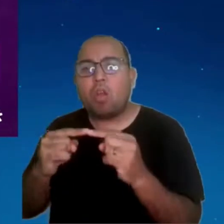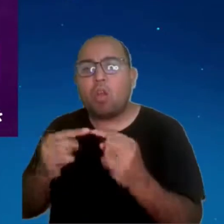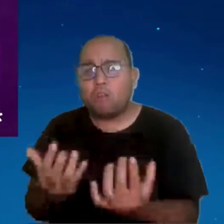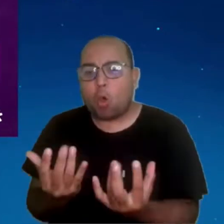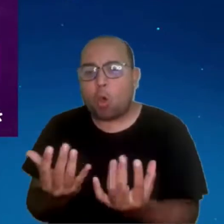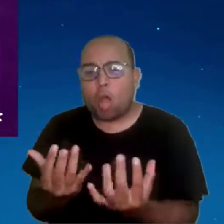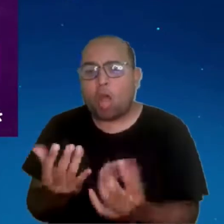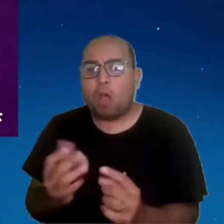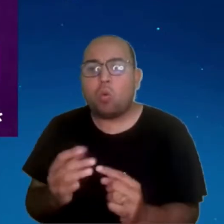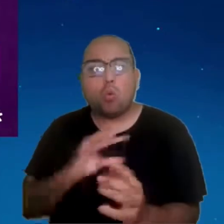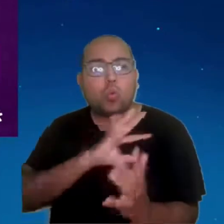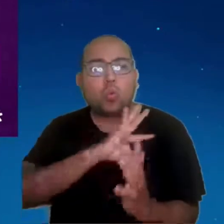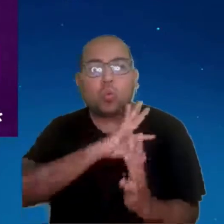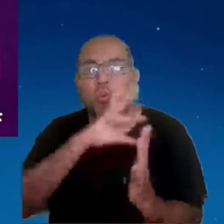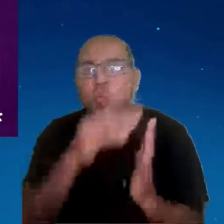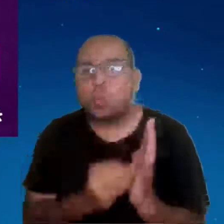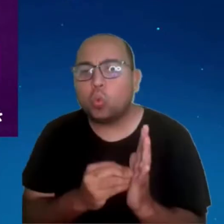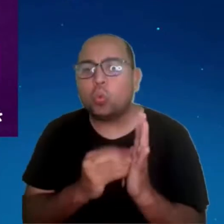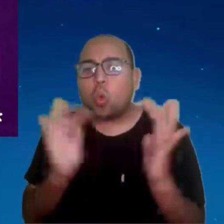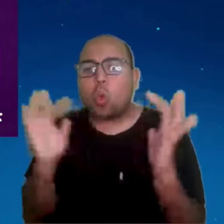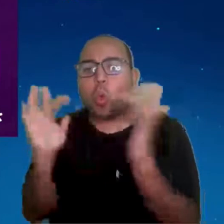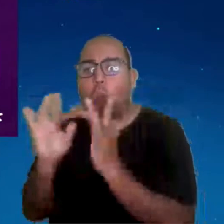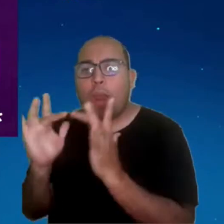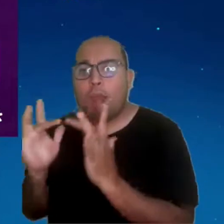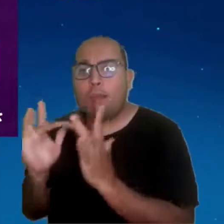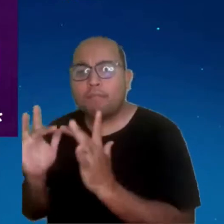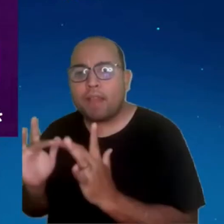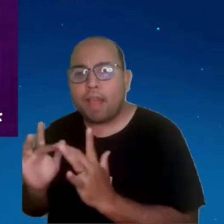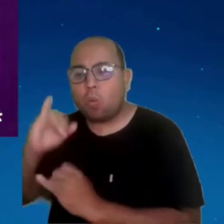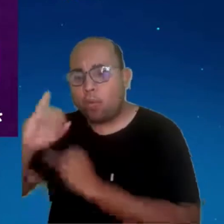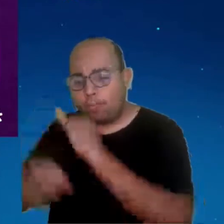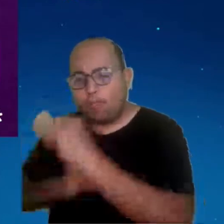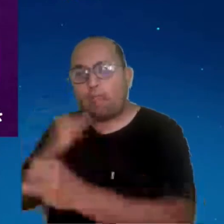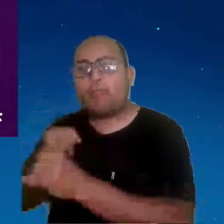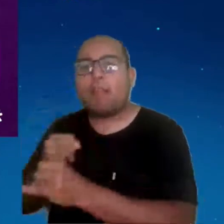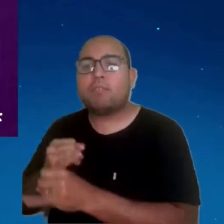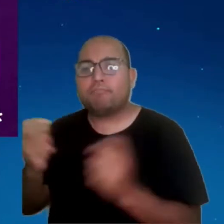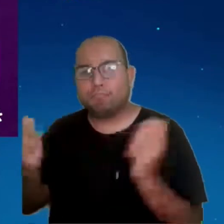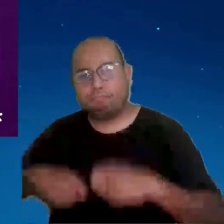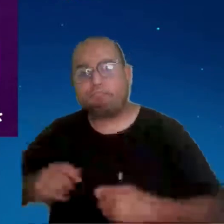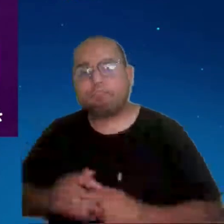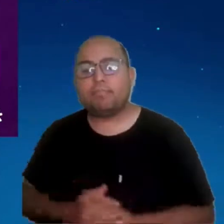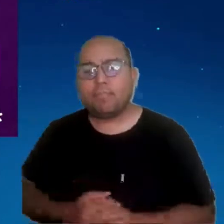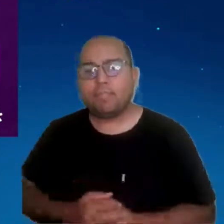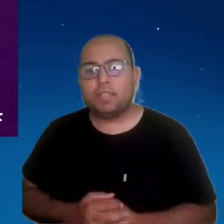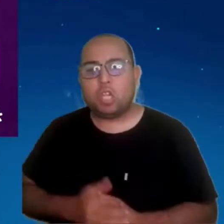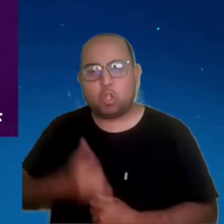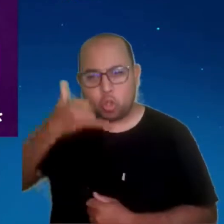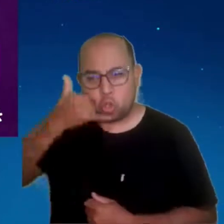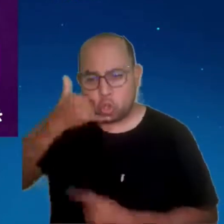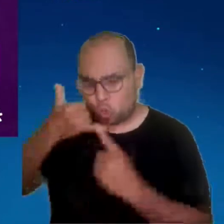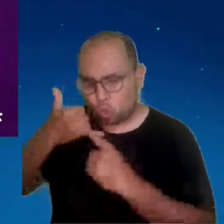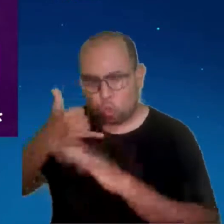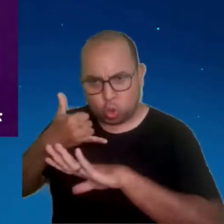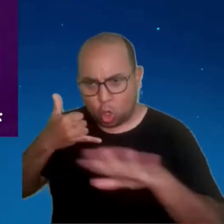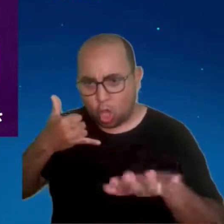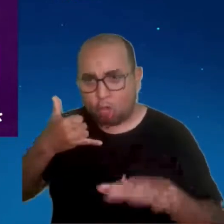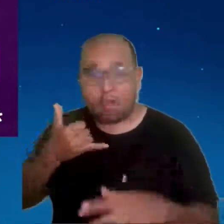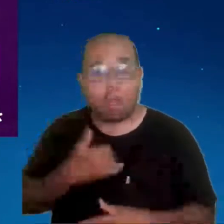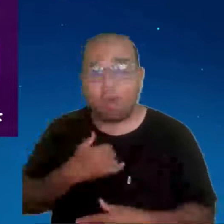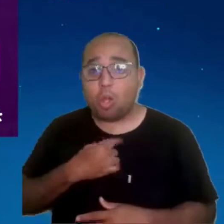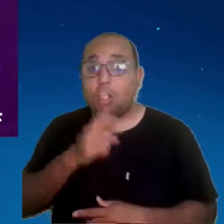tudo conectado, porque a rede vai aguentar essa conexão. Então não é só o smartphone, vai ter a smart geladeira,